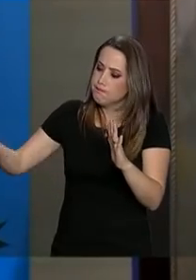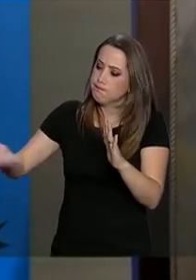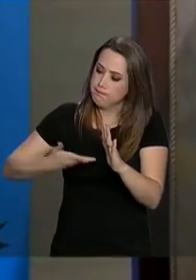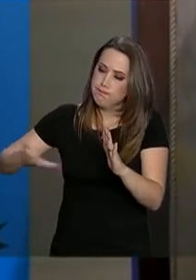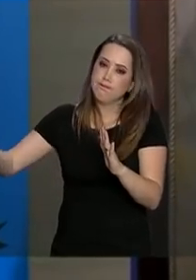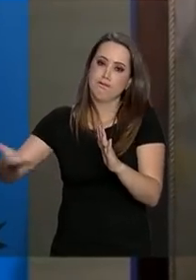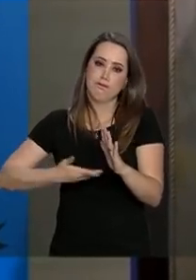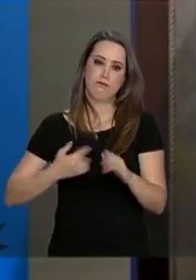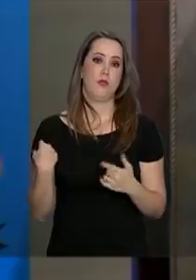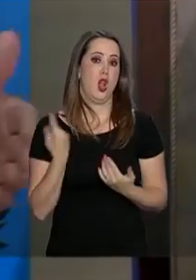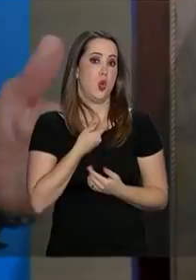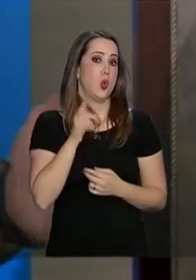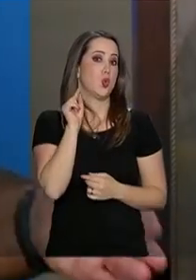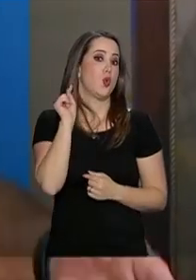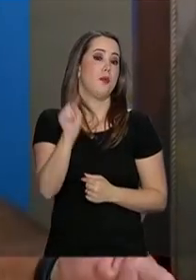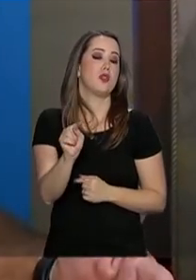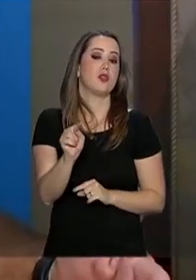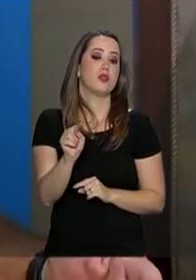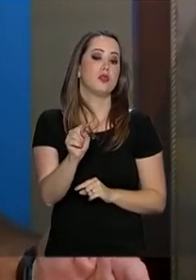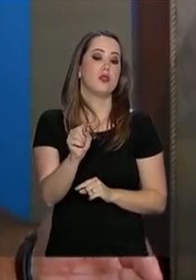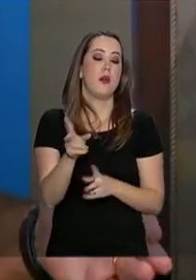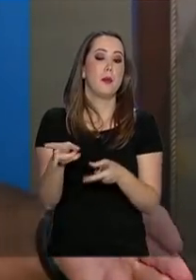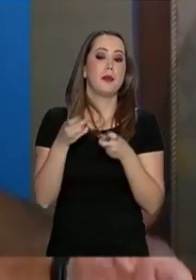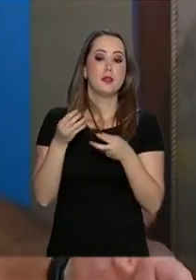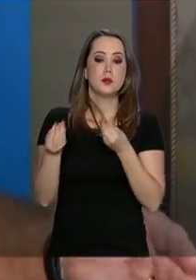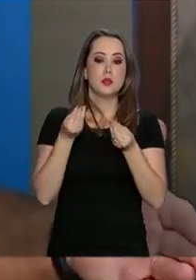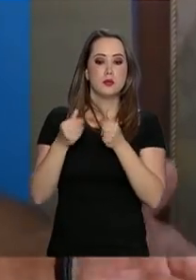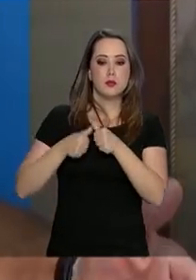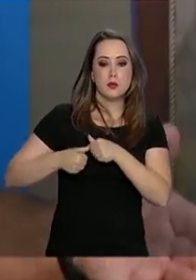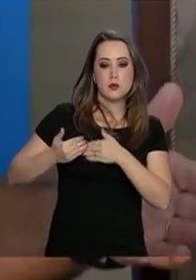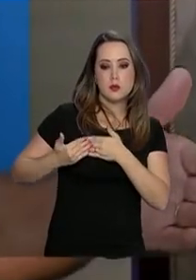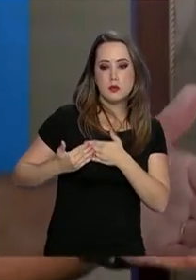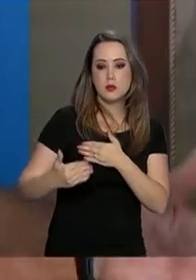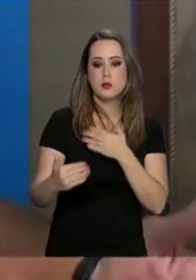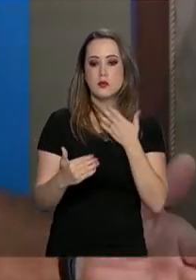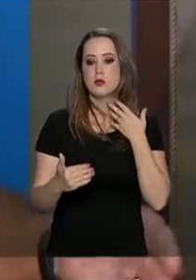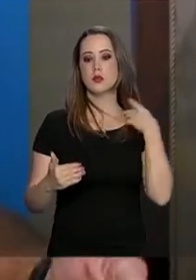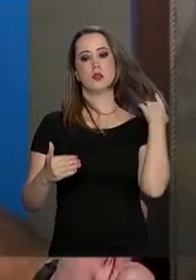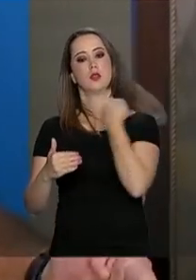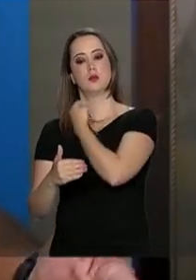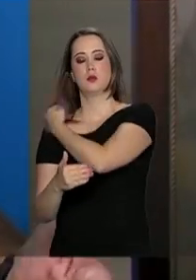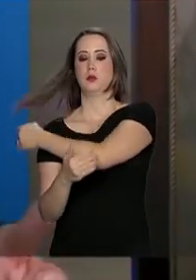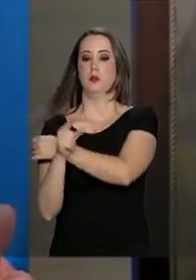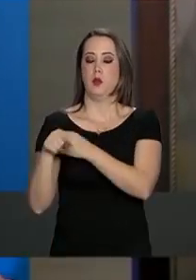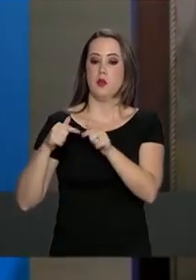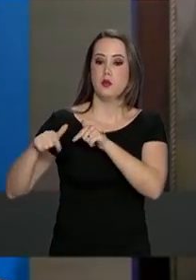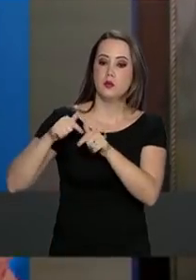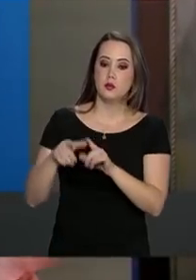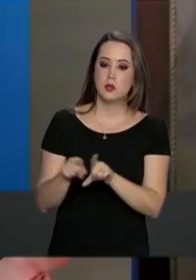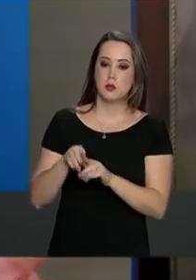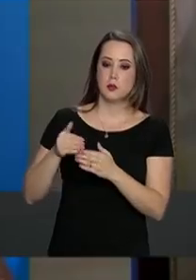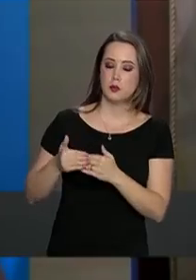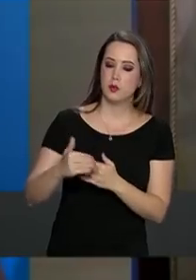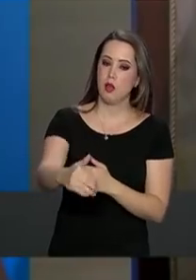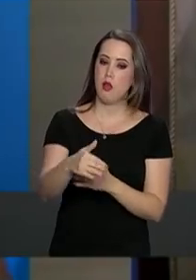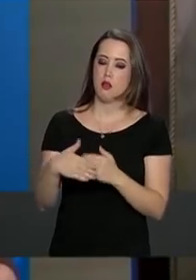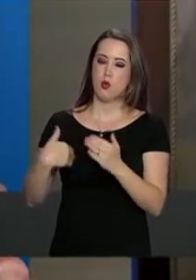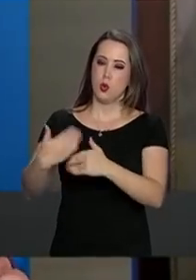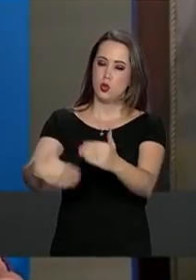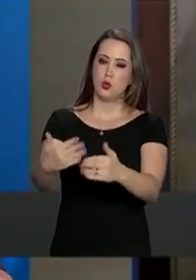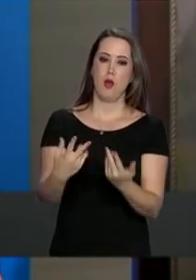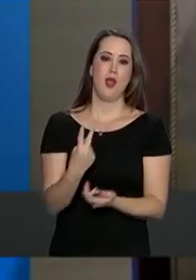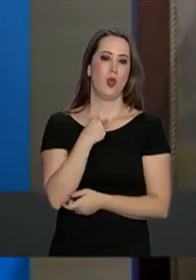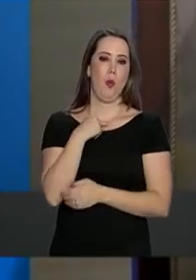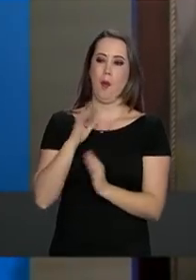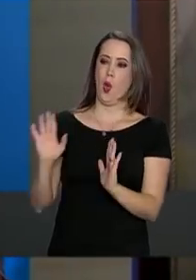nossa aqui é verificar a operação que está em andamento desde 2018 vai continuar. A gente não